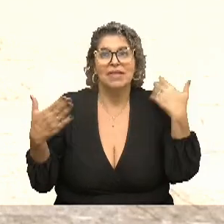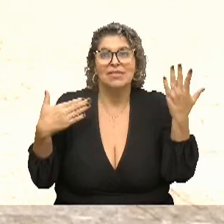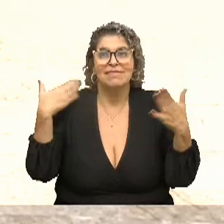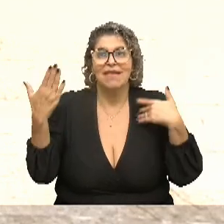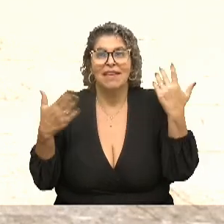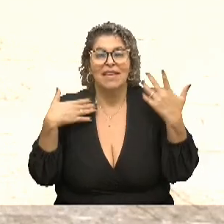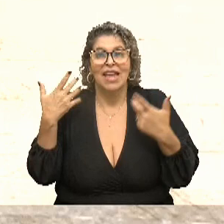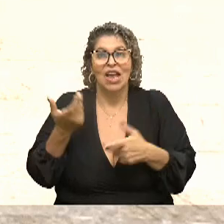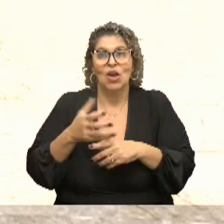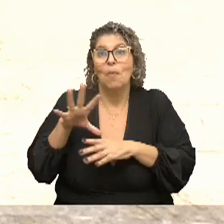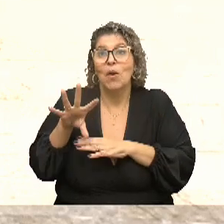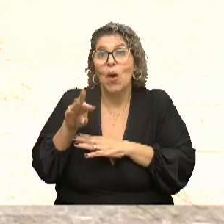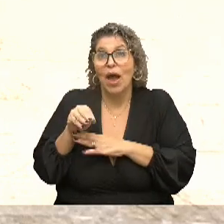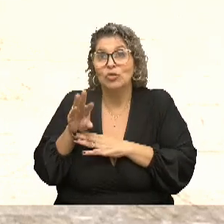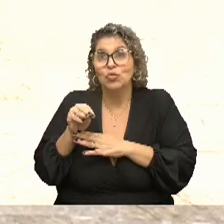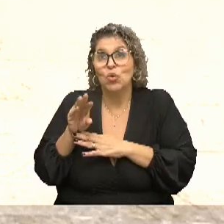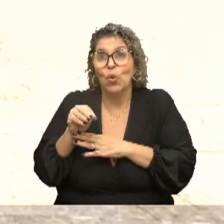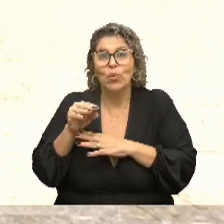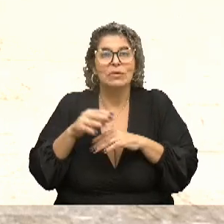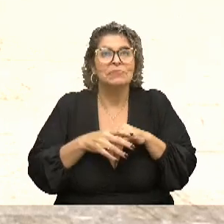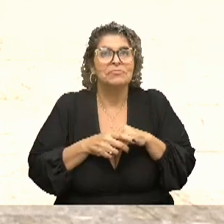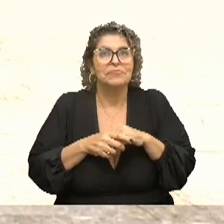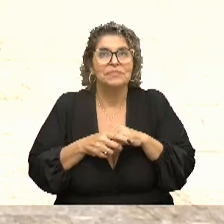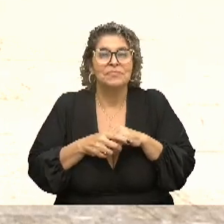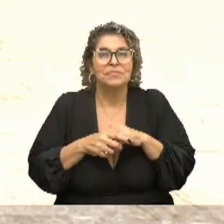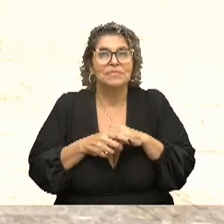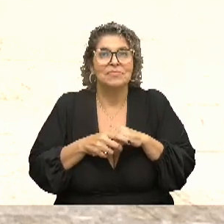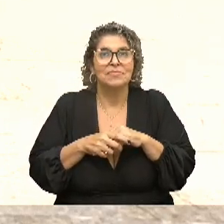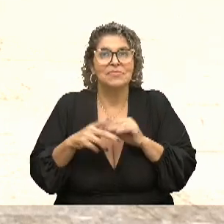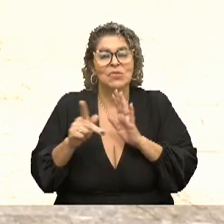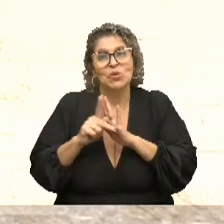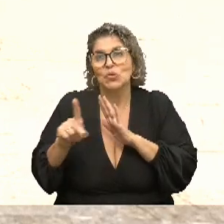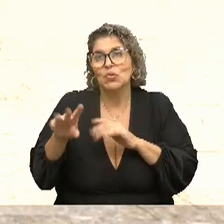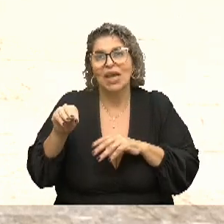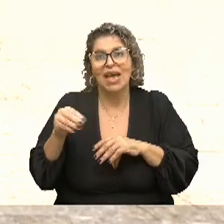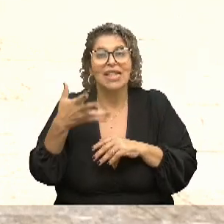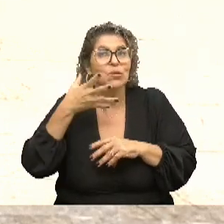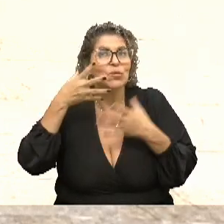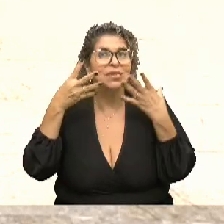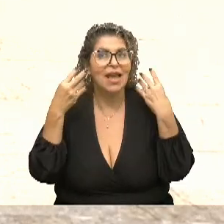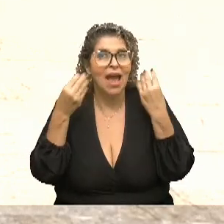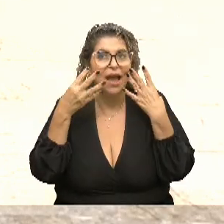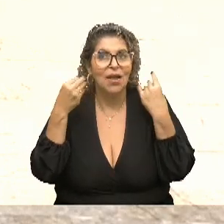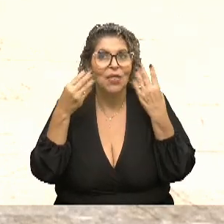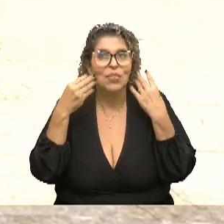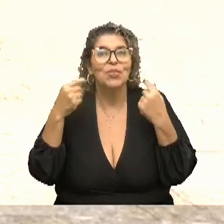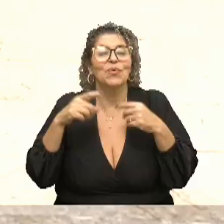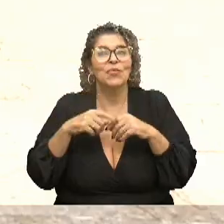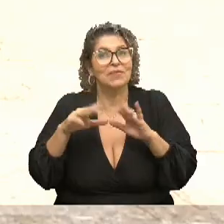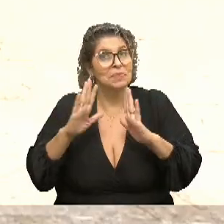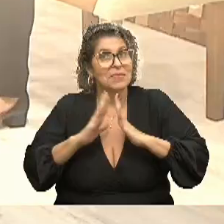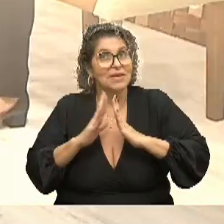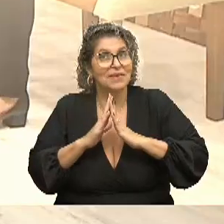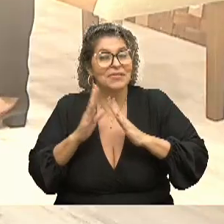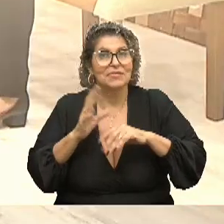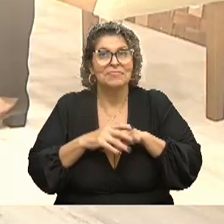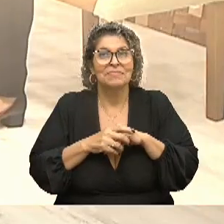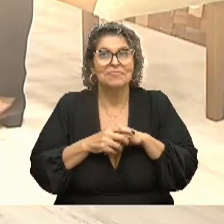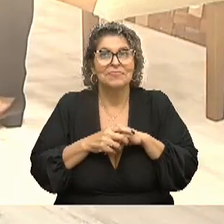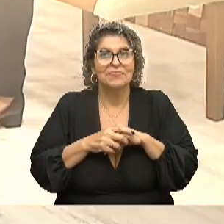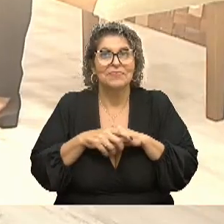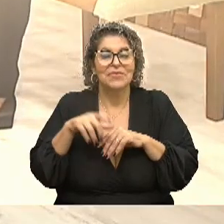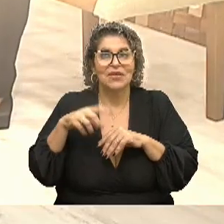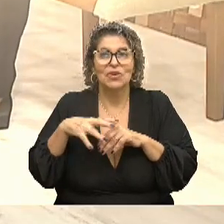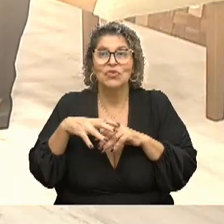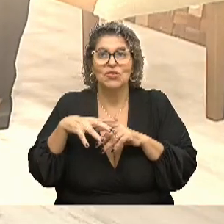cachorro, de cuidar deste, dos gatinhos, lá em casa também. Eu te ouvi